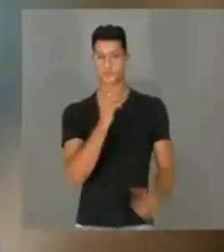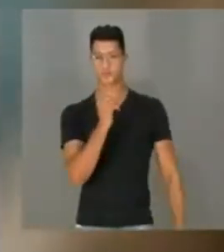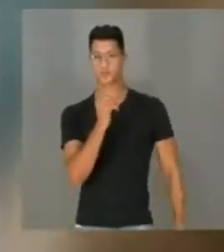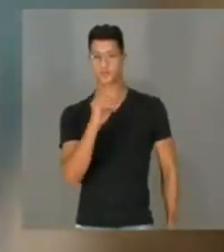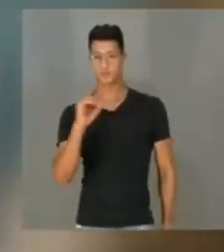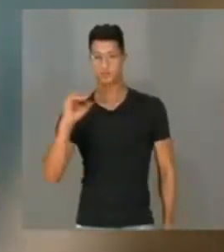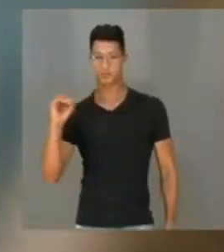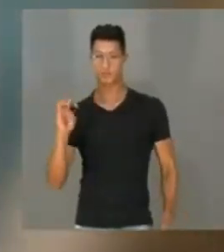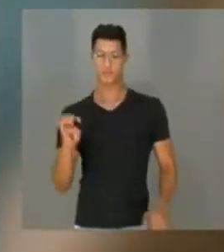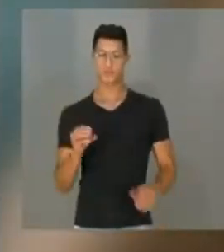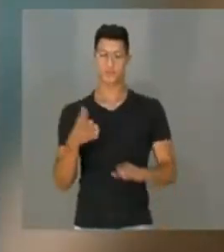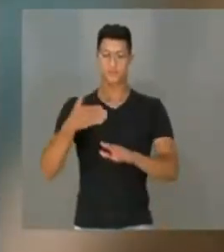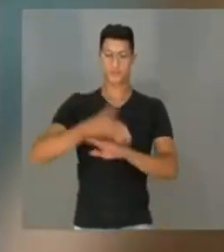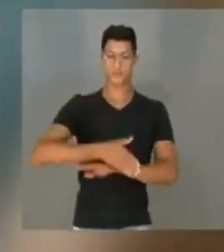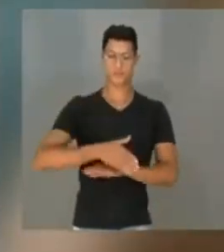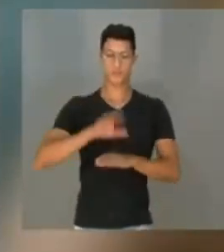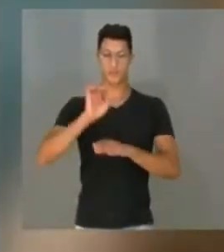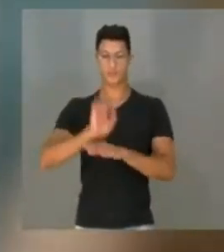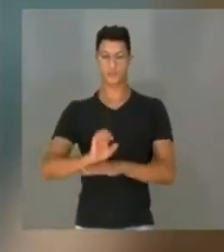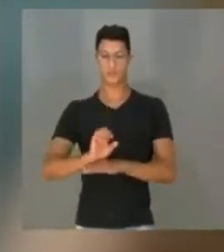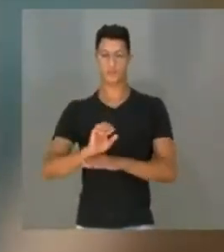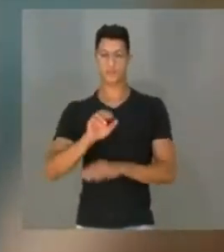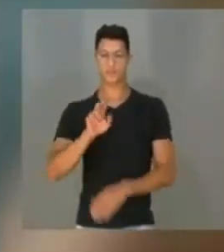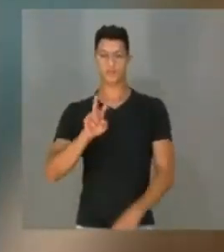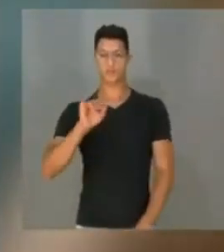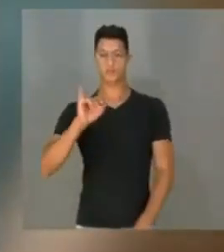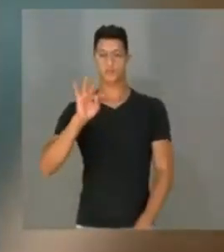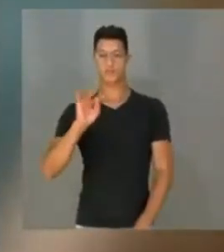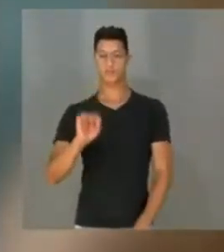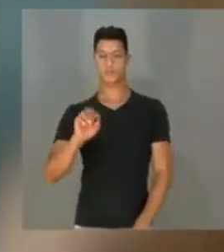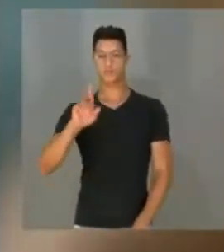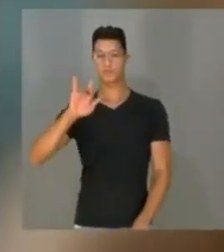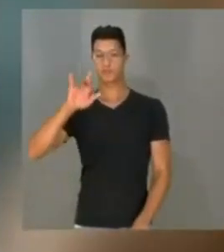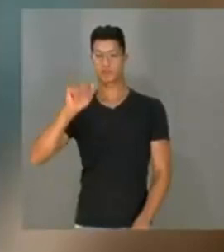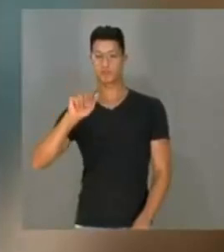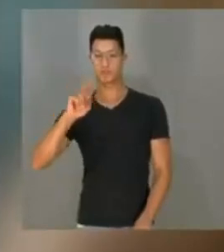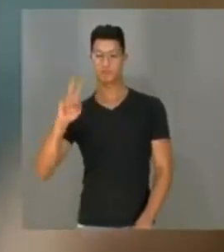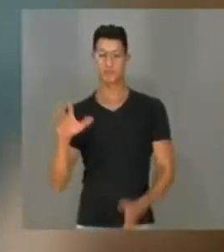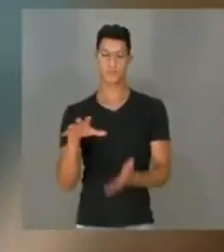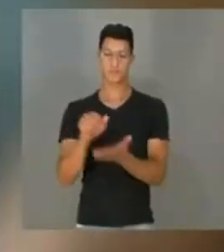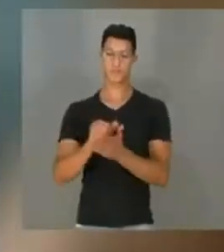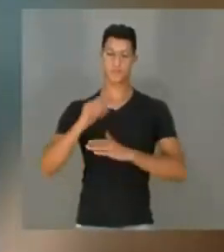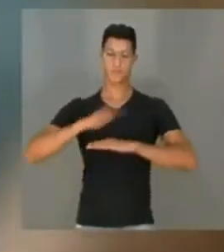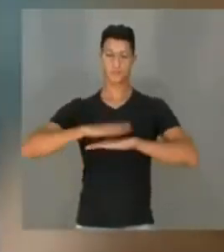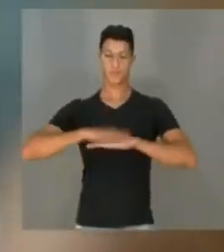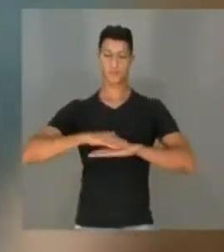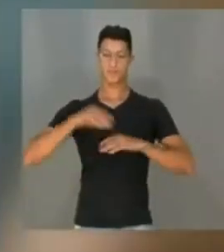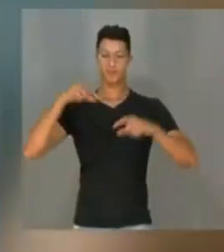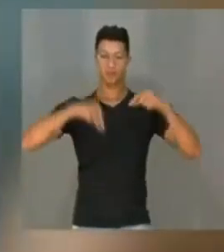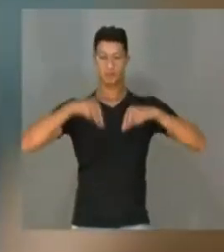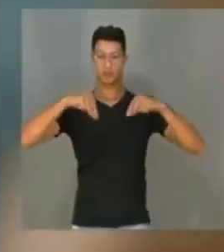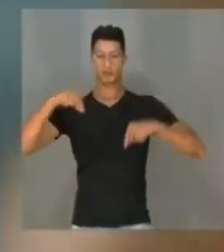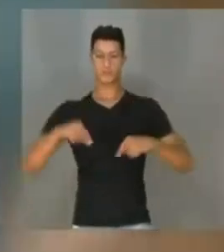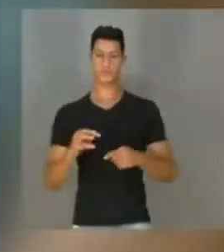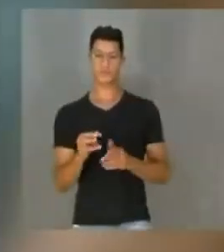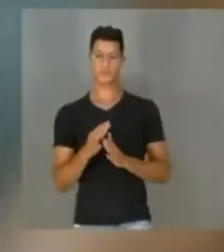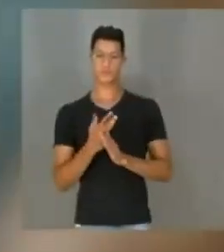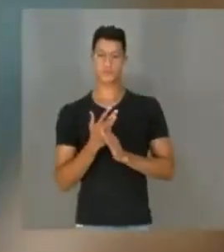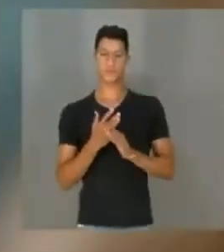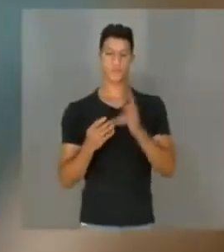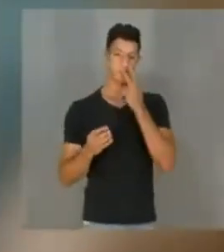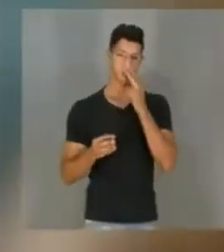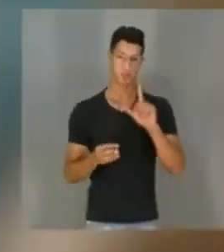foi introduzido no estado de Vitória o registro para praticantes de acupuntura e